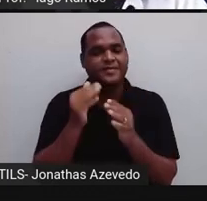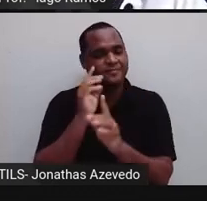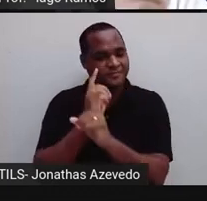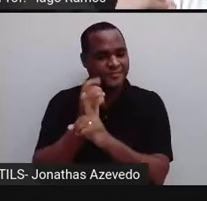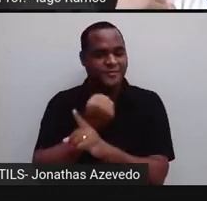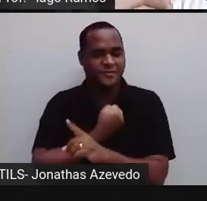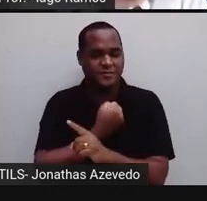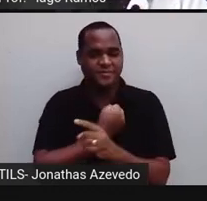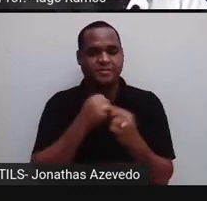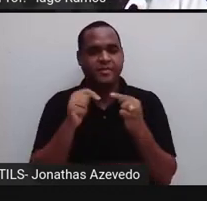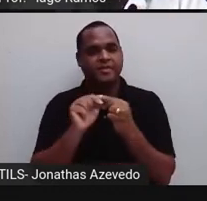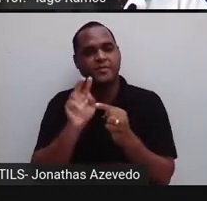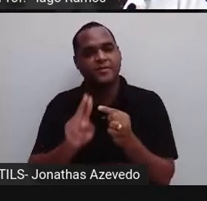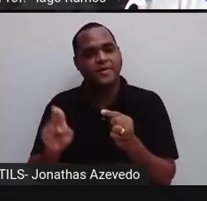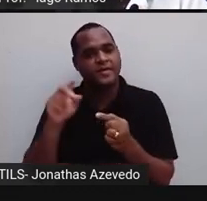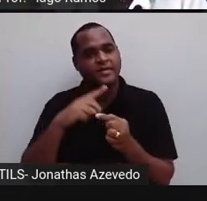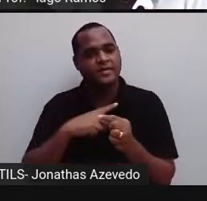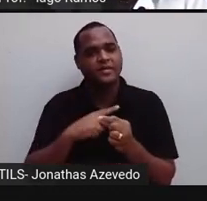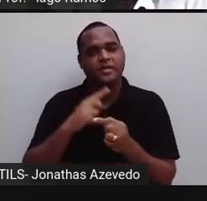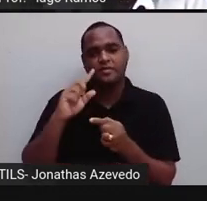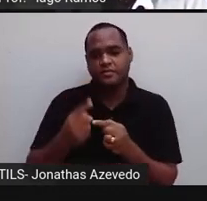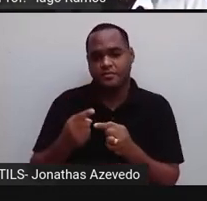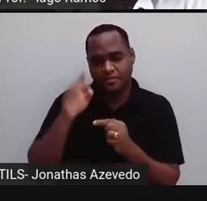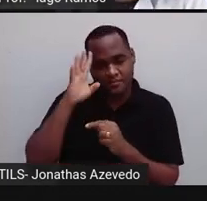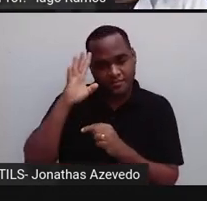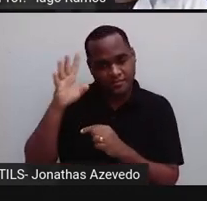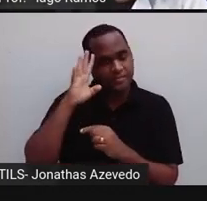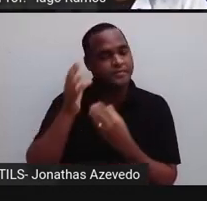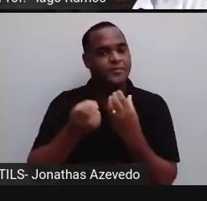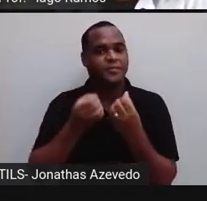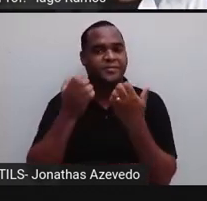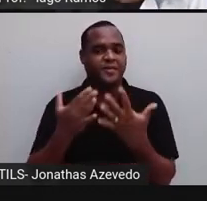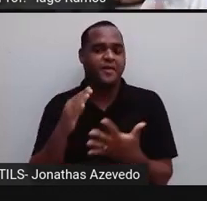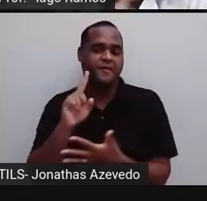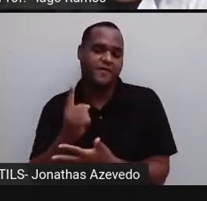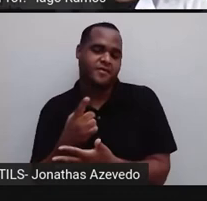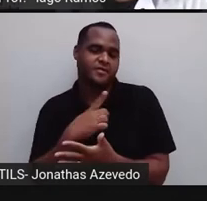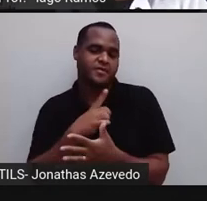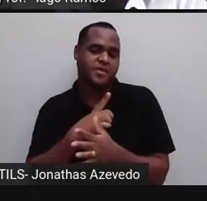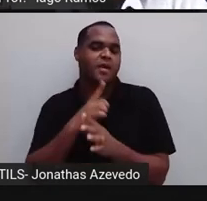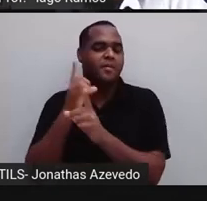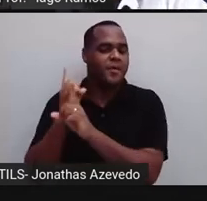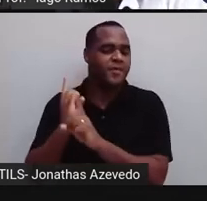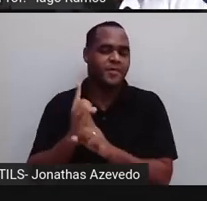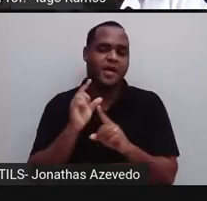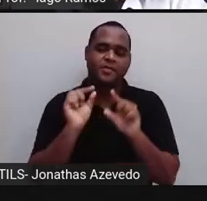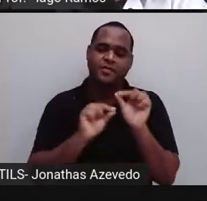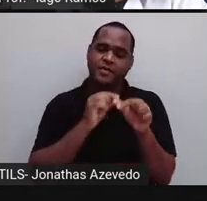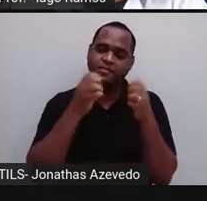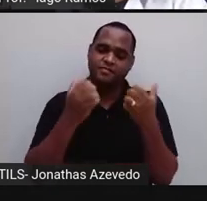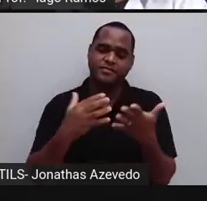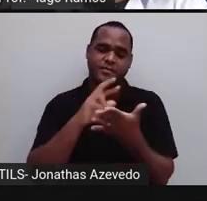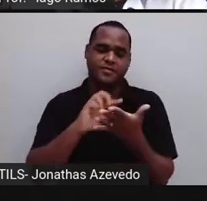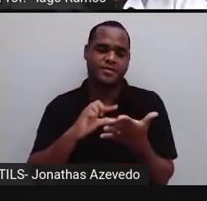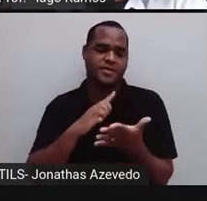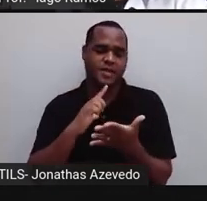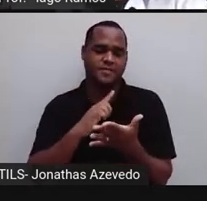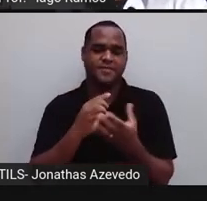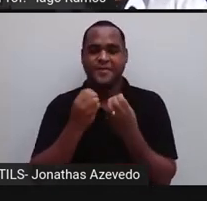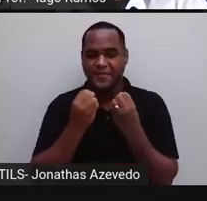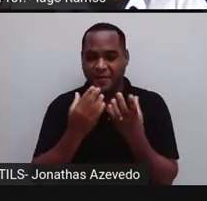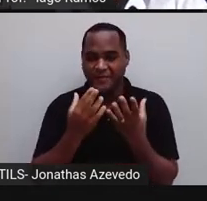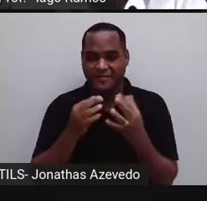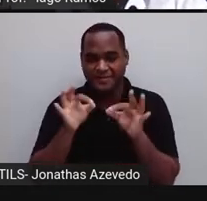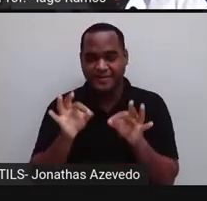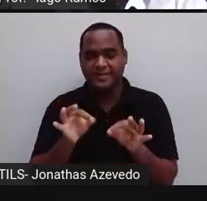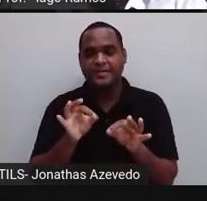a vírgula, a gente tem que pensar em colocar essa vírgula em algum lugar para encontrar esse número. Certo? E agora,